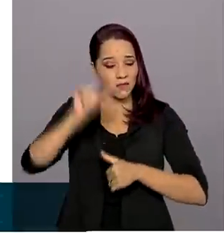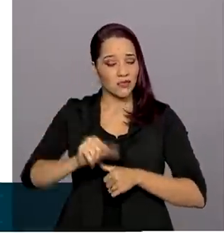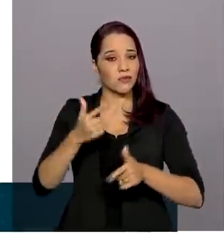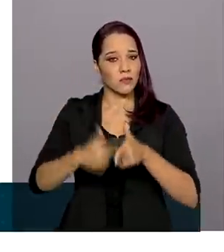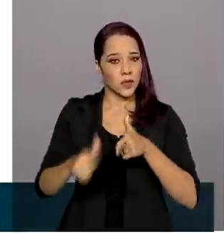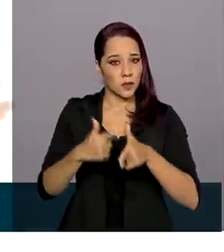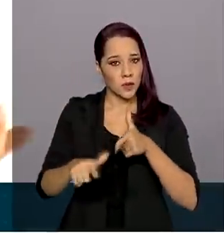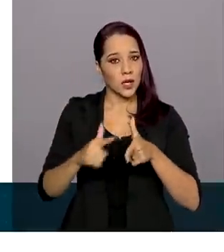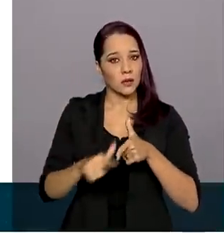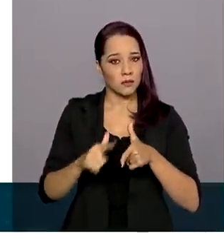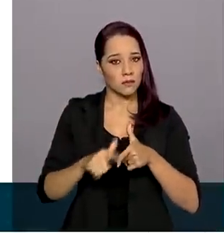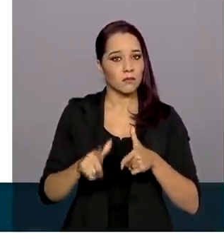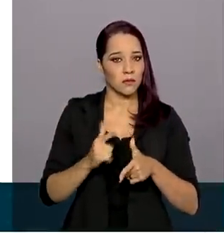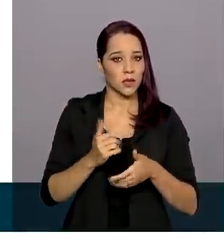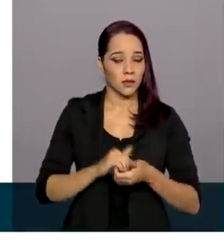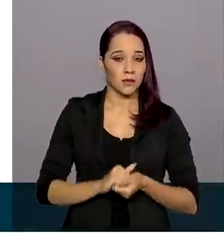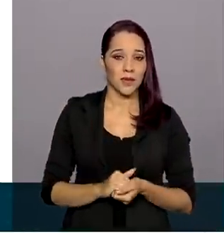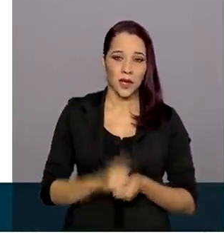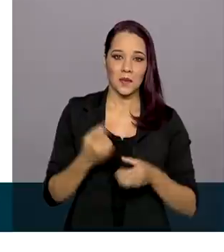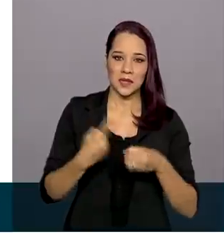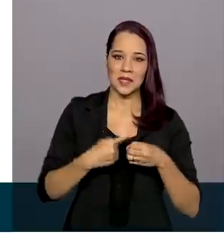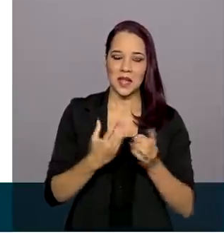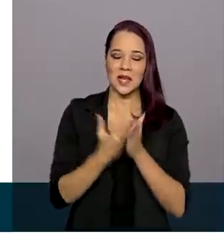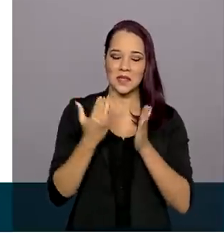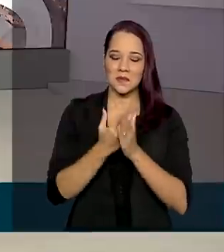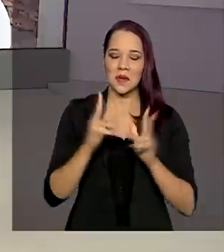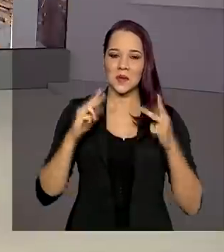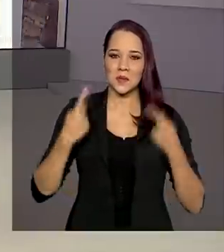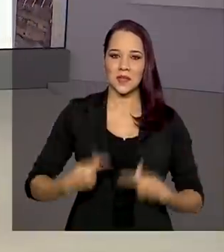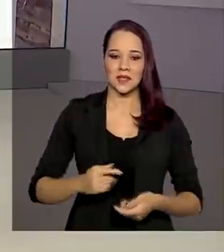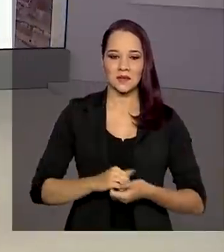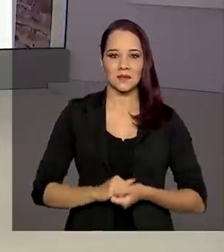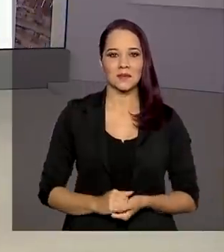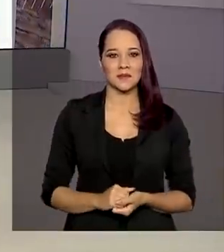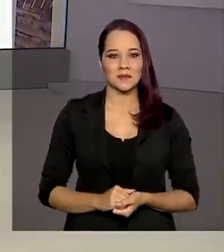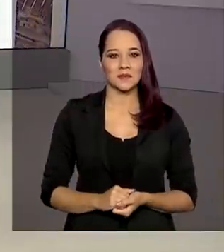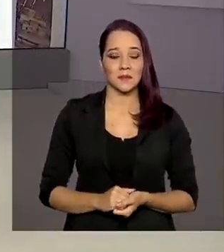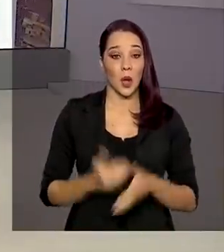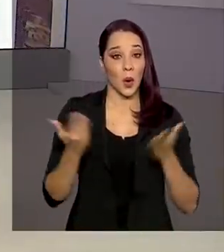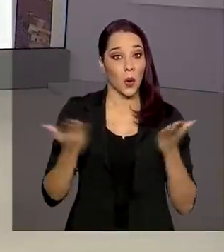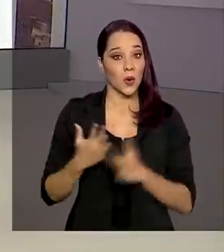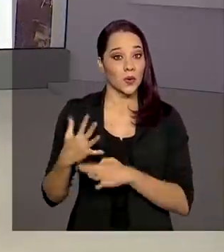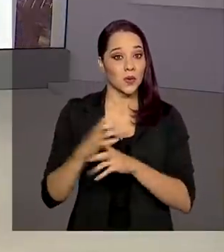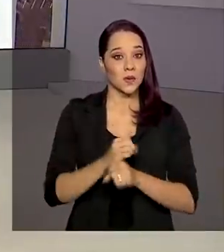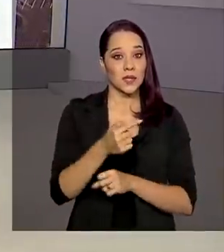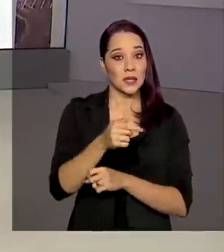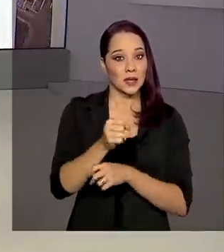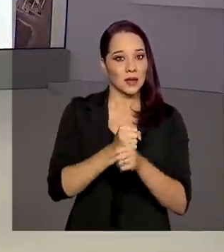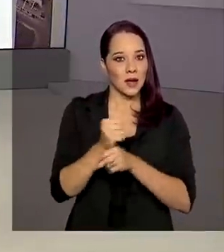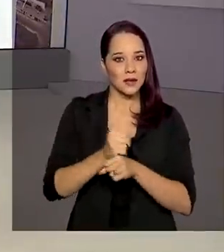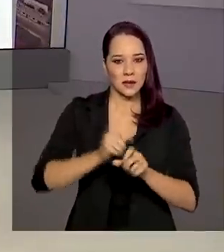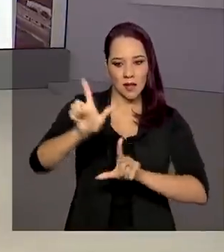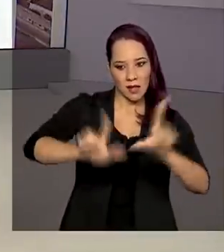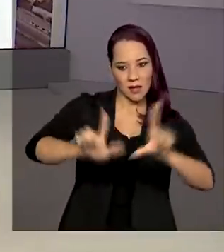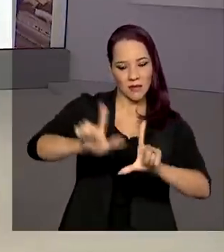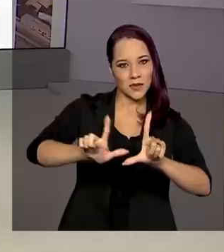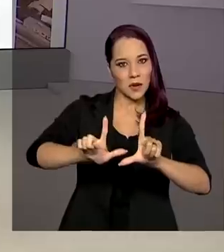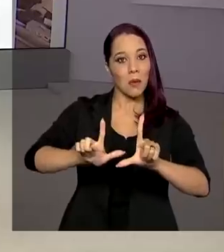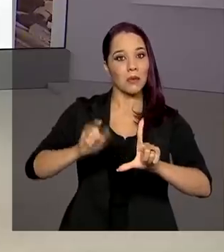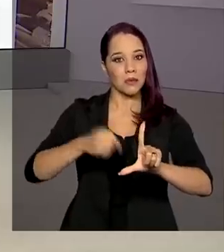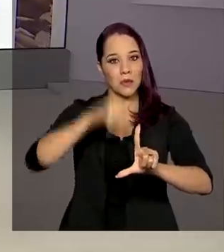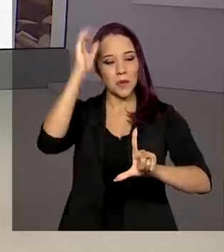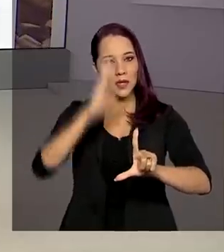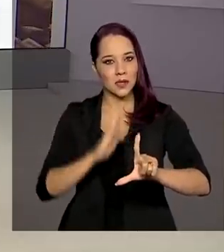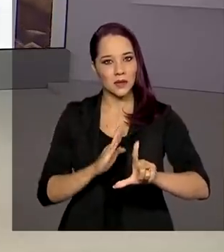e numa cidade muito mais humana. Hoje faz 70 anos que a televisão chegou ao Brasil